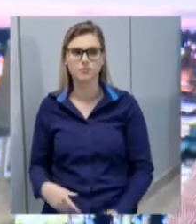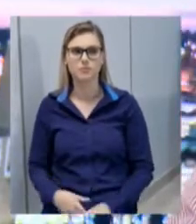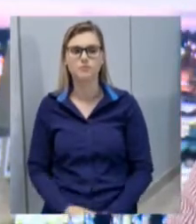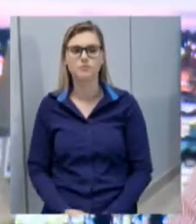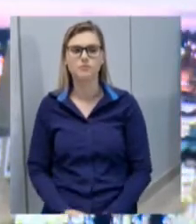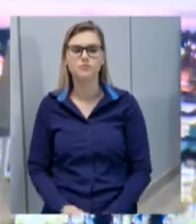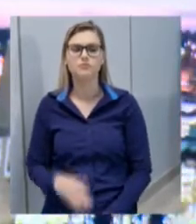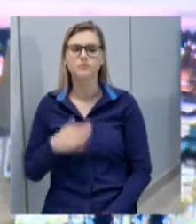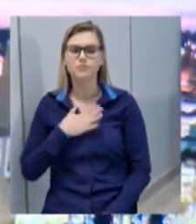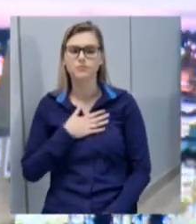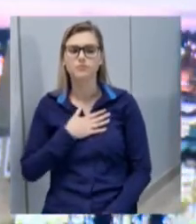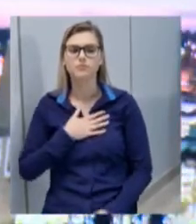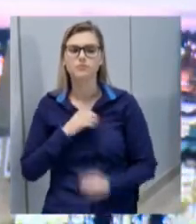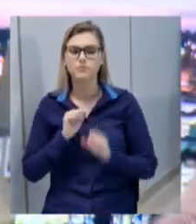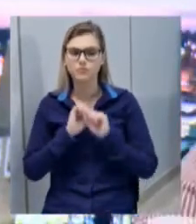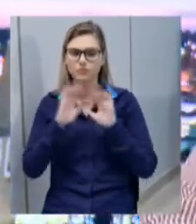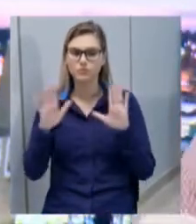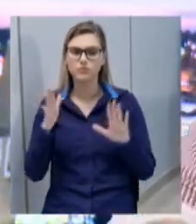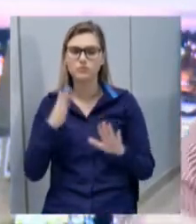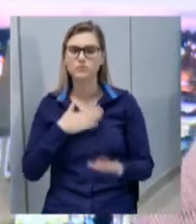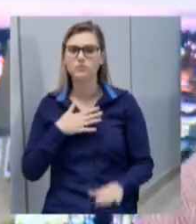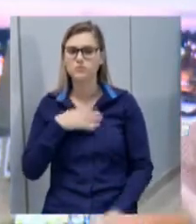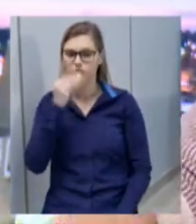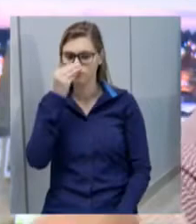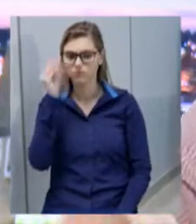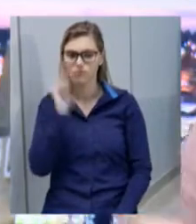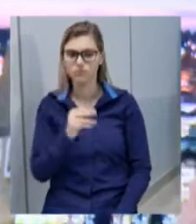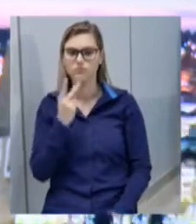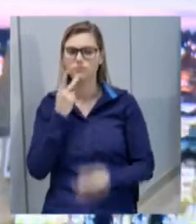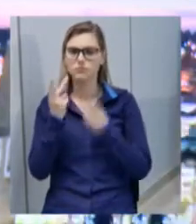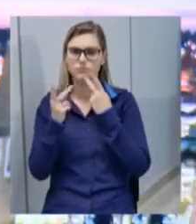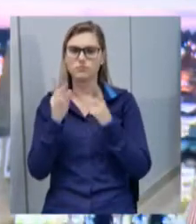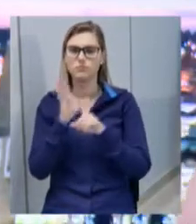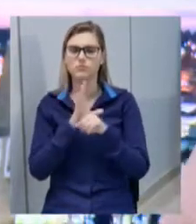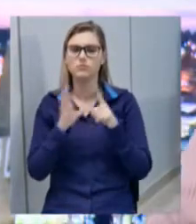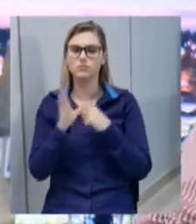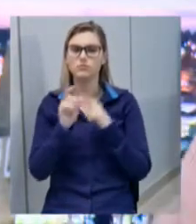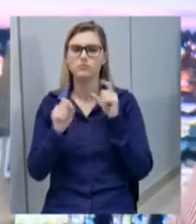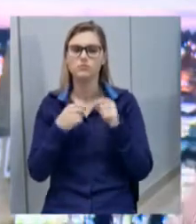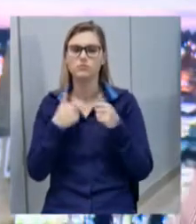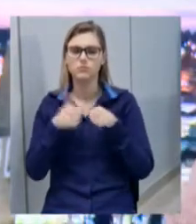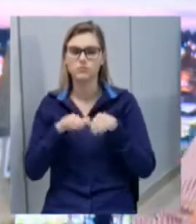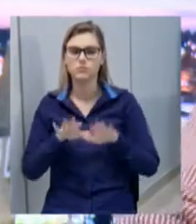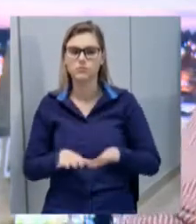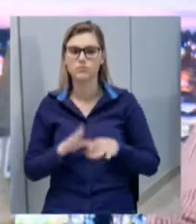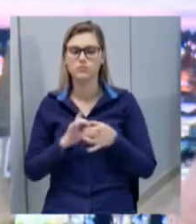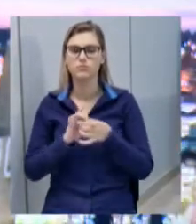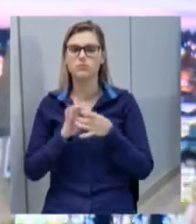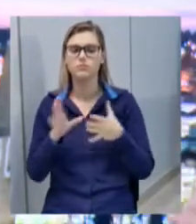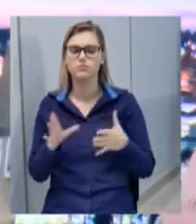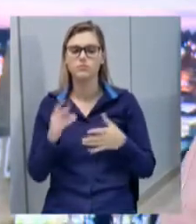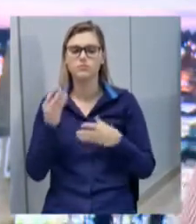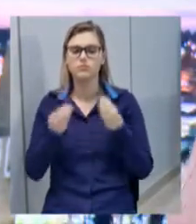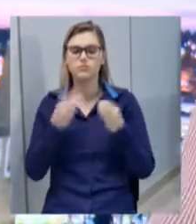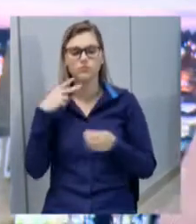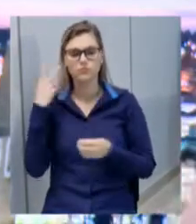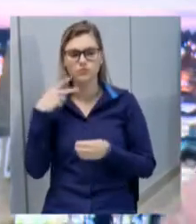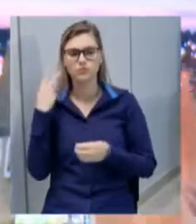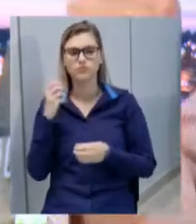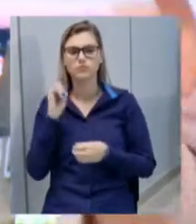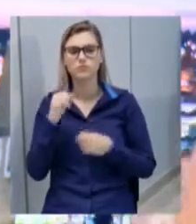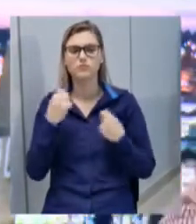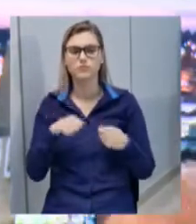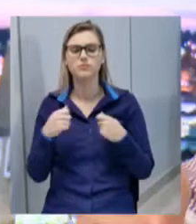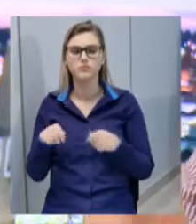gostaria aqui de deixar clara minha resignação e dizer para a comunidade que eu estou à disposição, tanto como vereador, se precisar